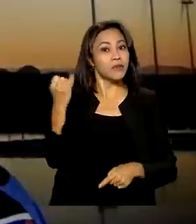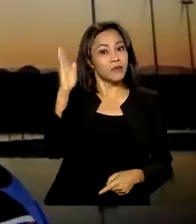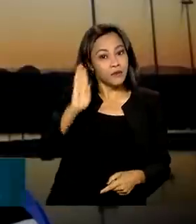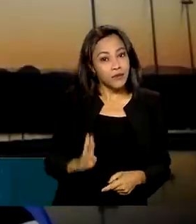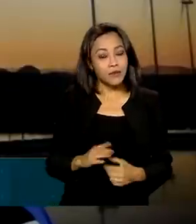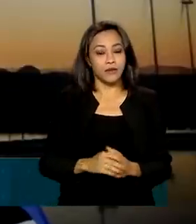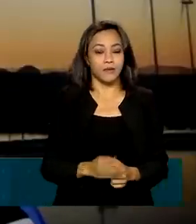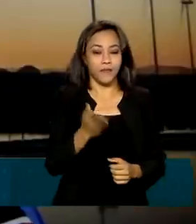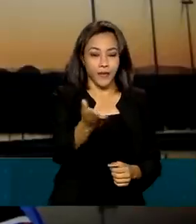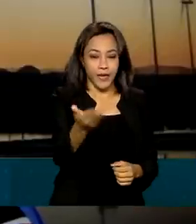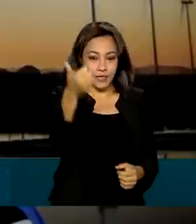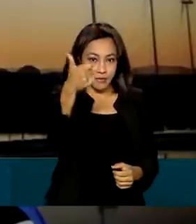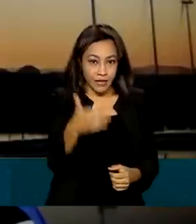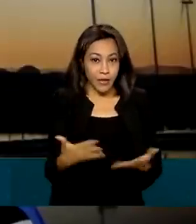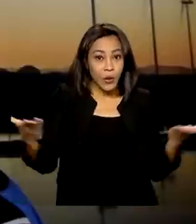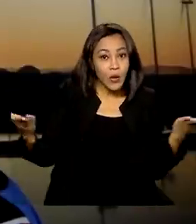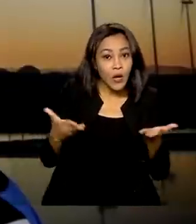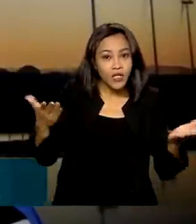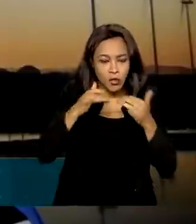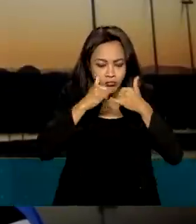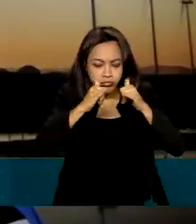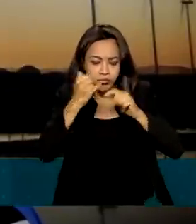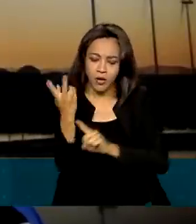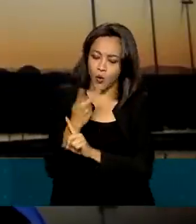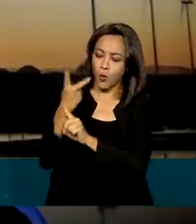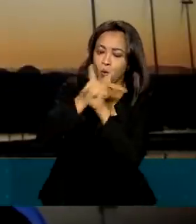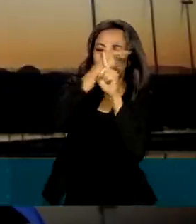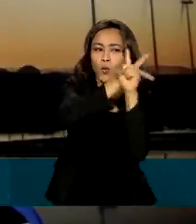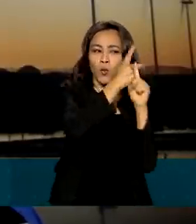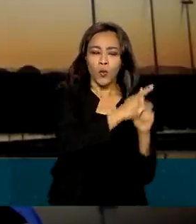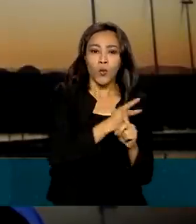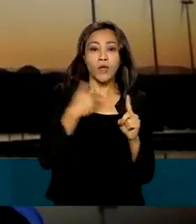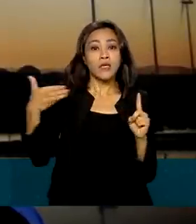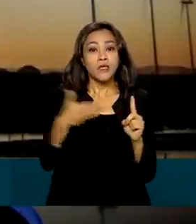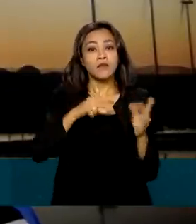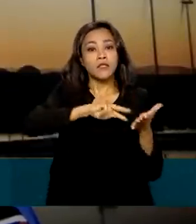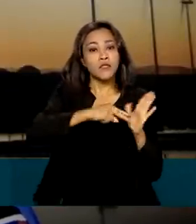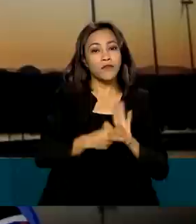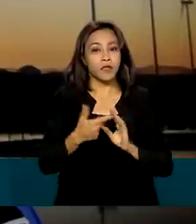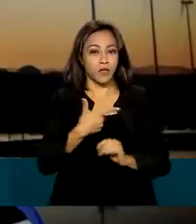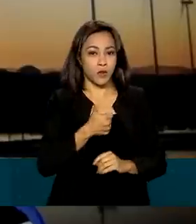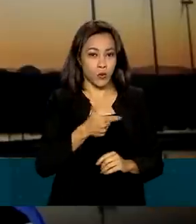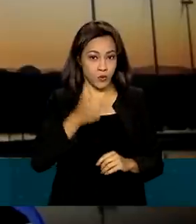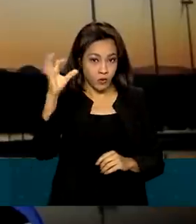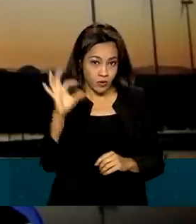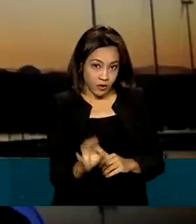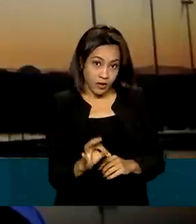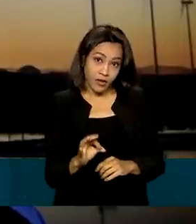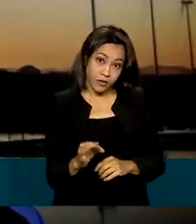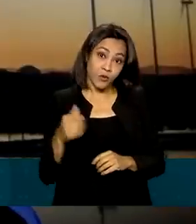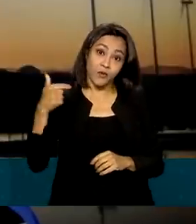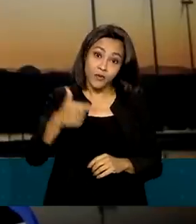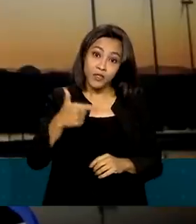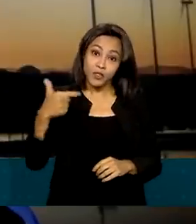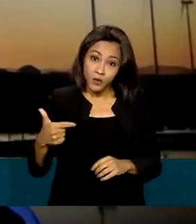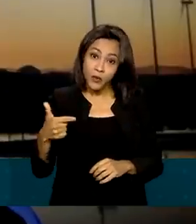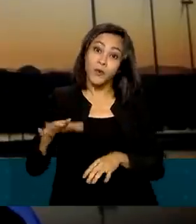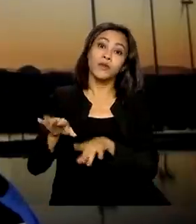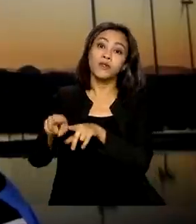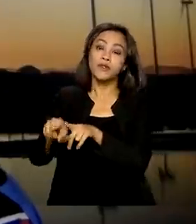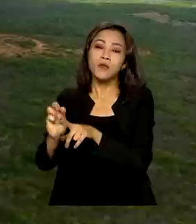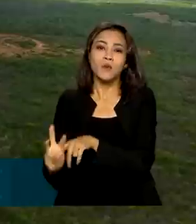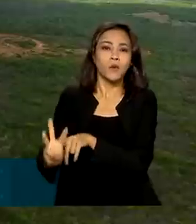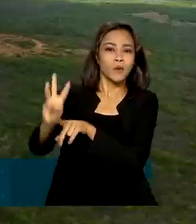Hoje, a energia eólica representa 12% da matriz elétrica nacional, com 22 gigawatts de capacidade